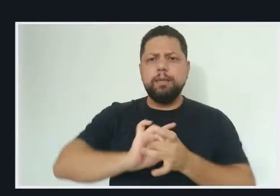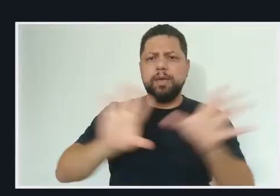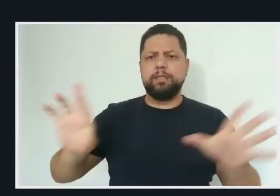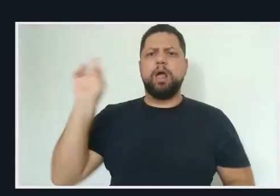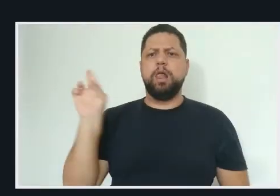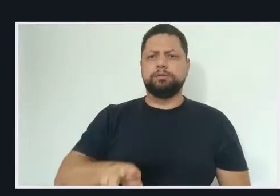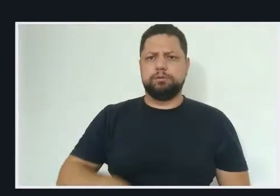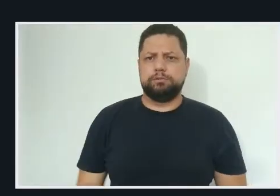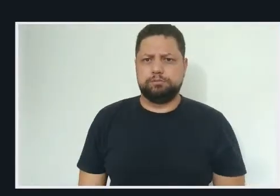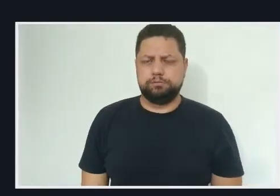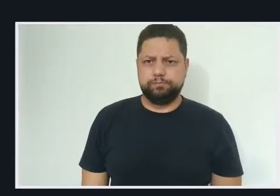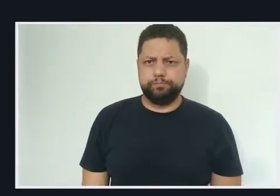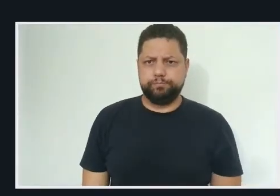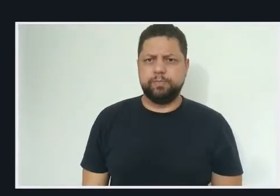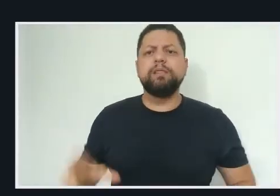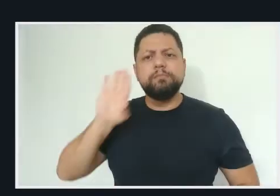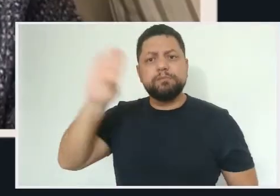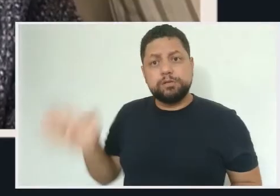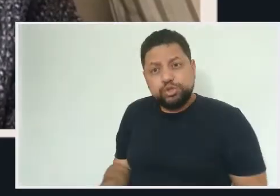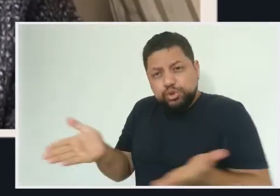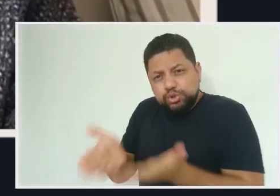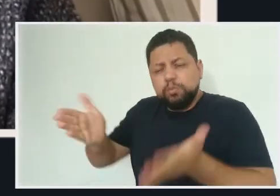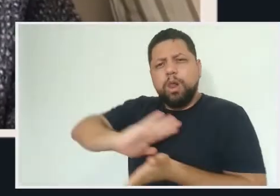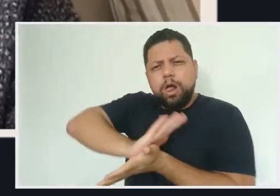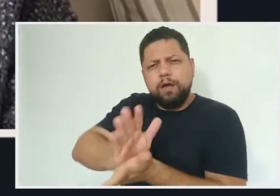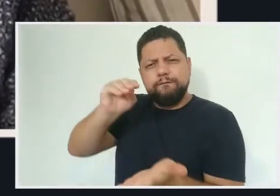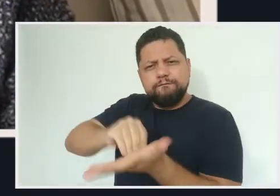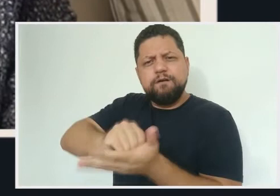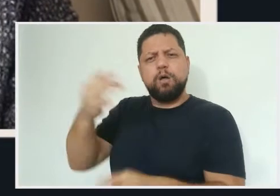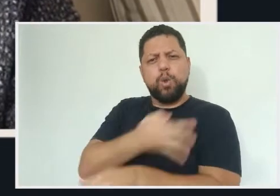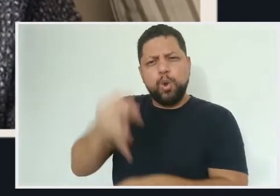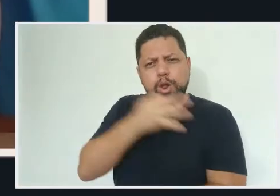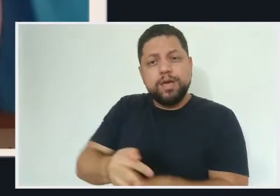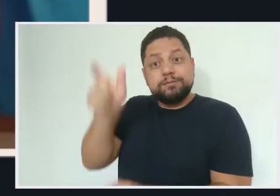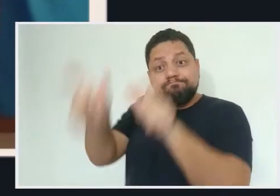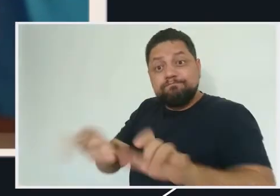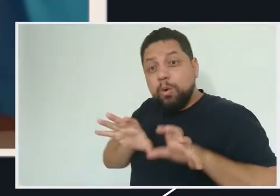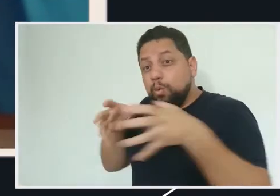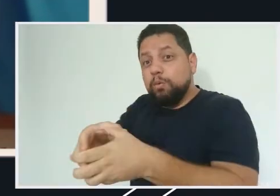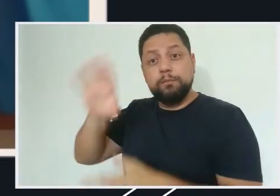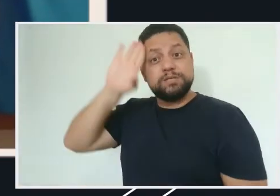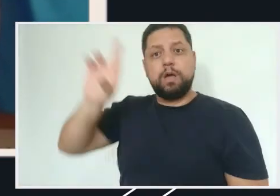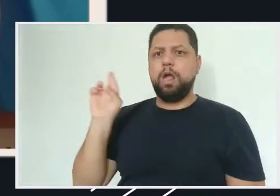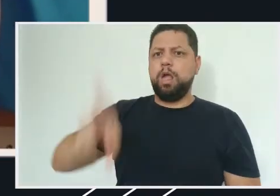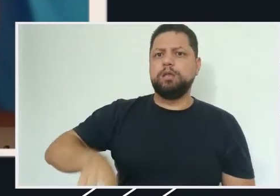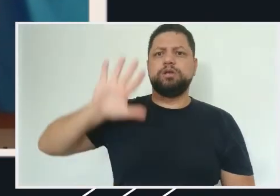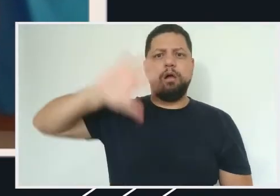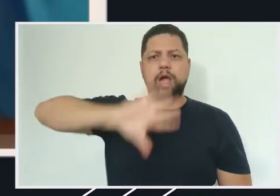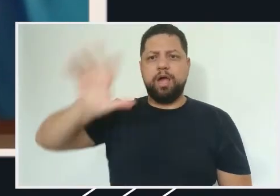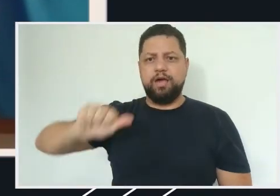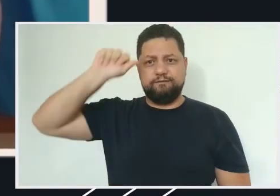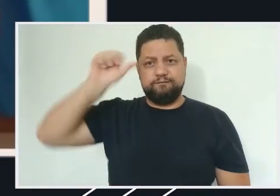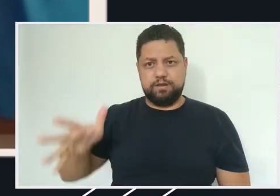Atacam a dignidade de meninas e mulheres. E violam a nossa lei Maria da Penha. Estimulam a discriminação e a